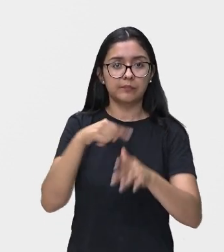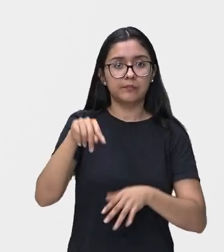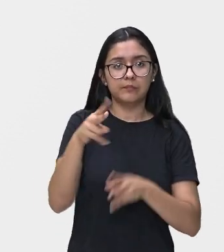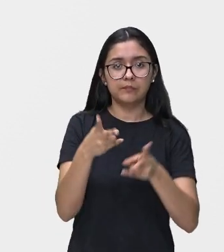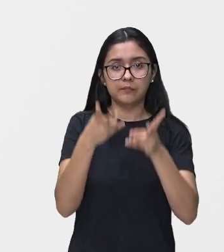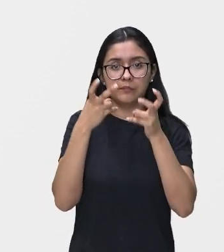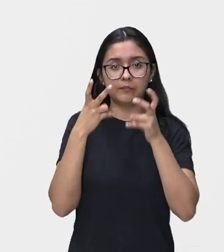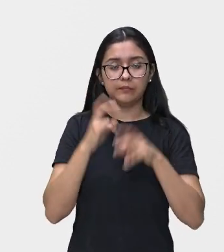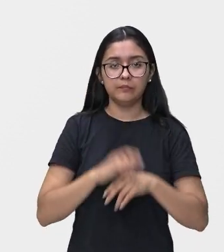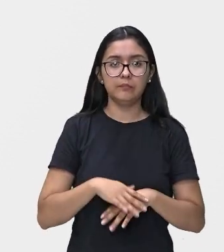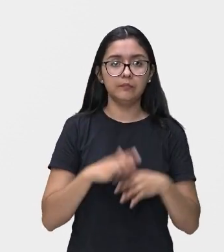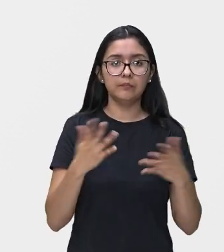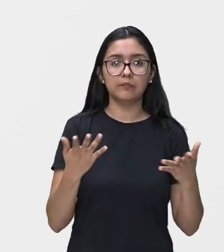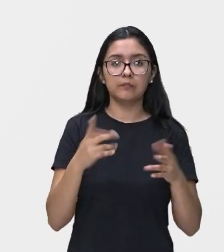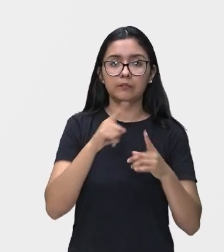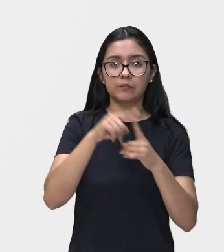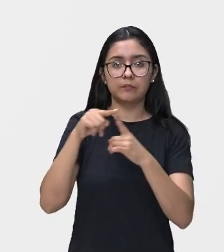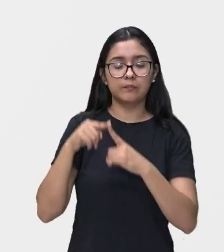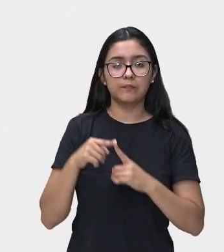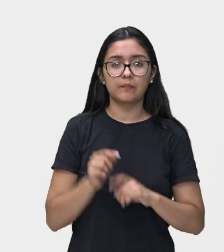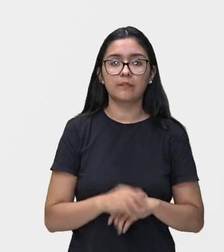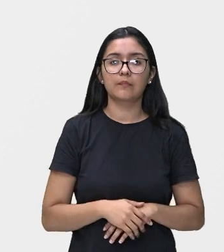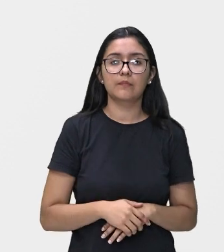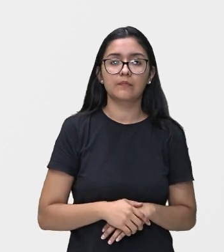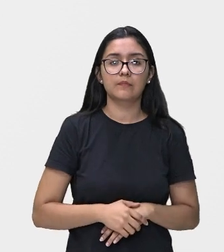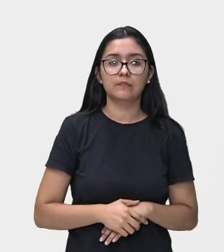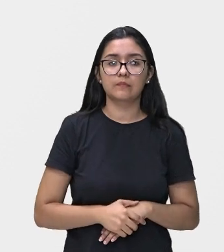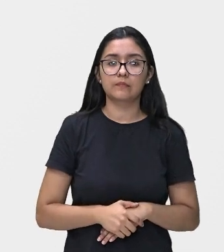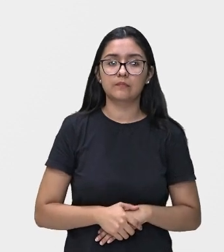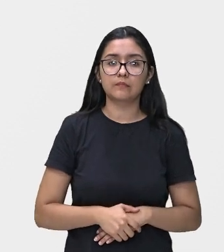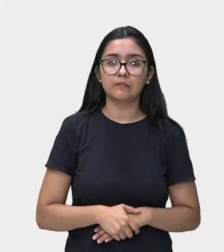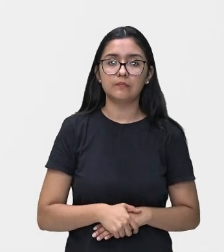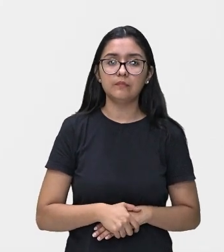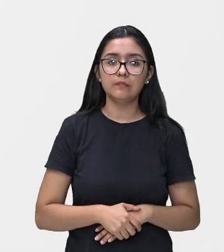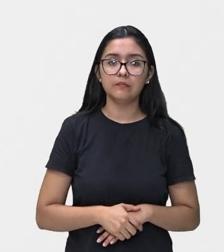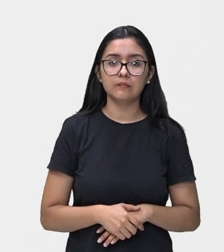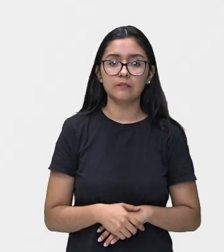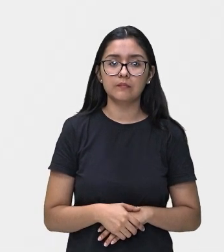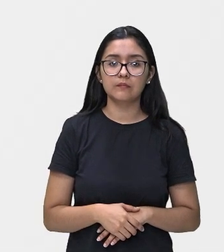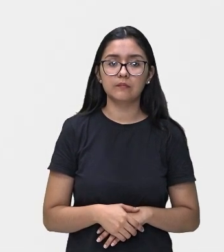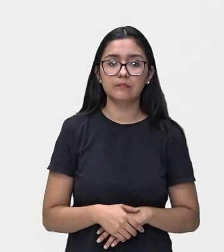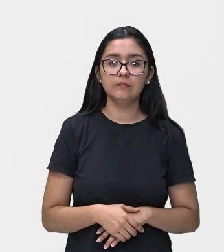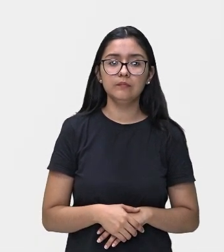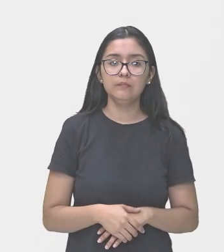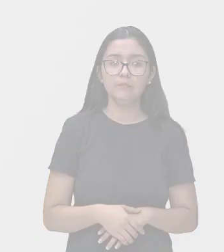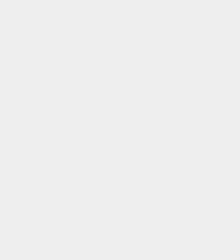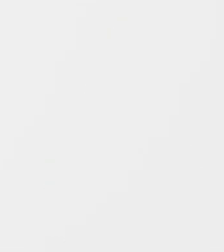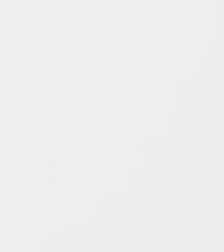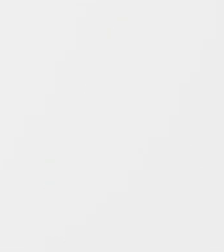musicais eletrofones. O